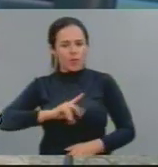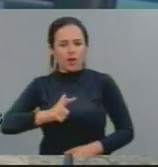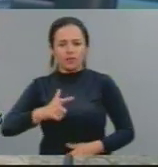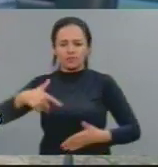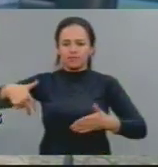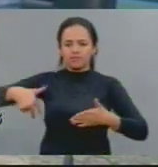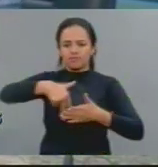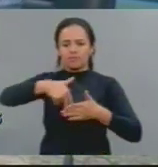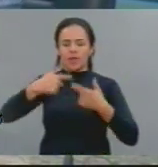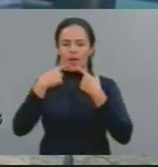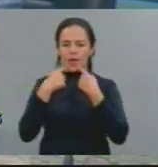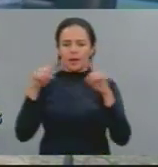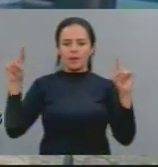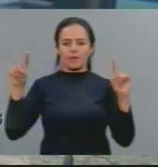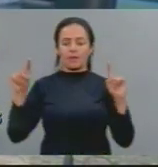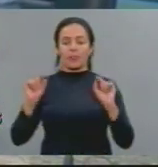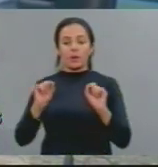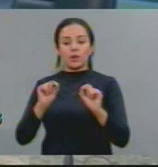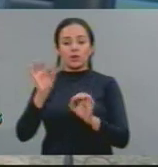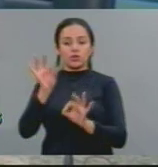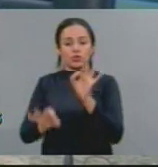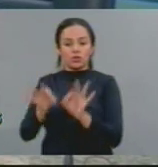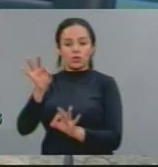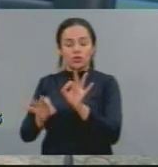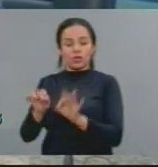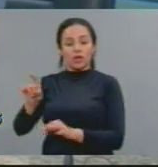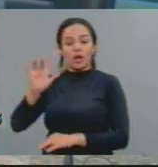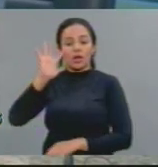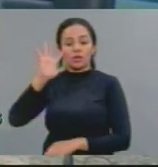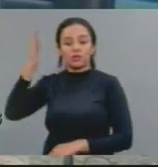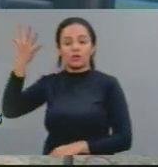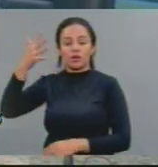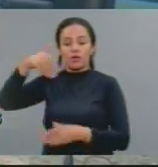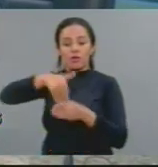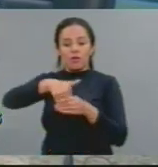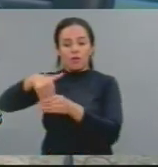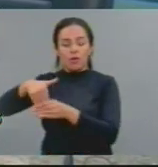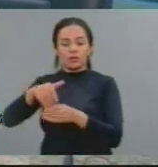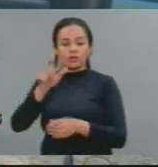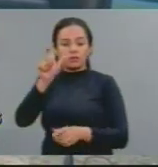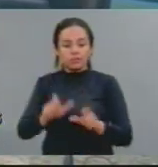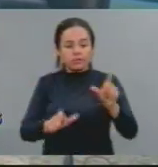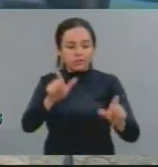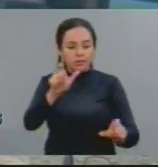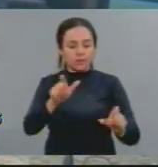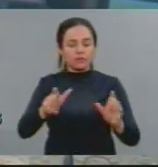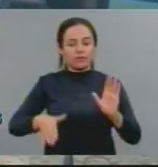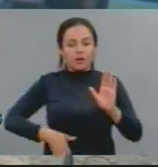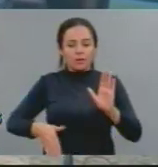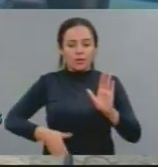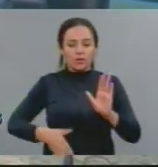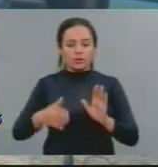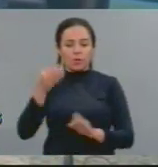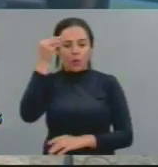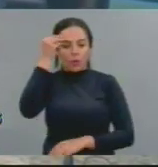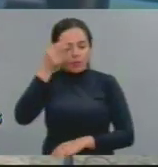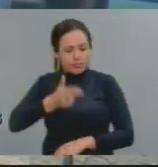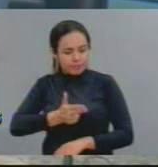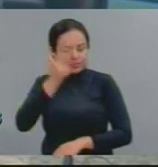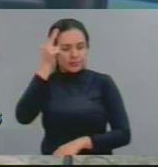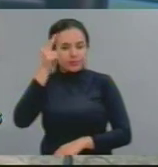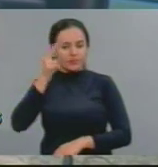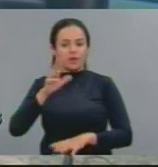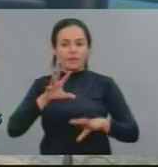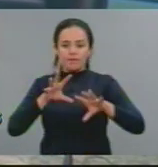Justiça, no sentido de levar a júri popular esses criminosos. E o que nos chama mais a atenção é que indivíduos que